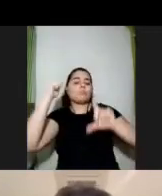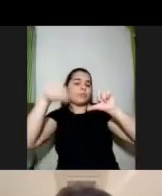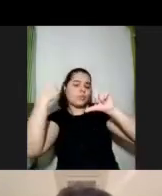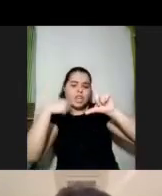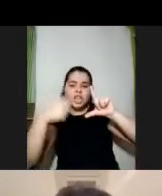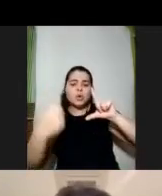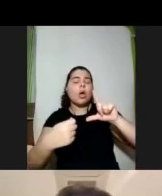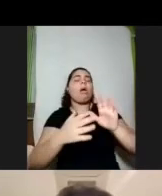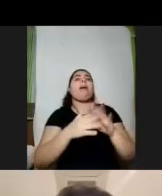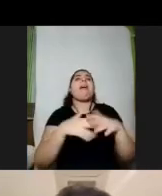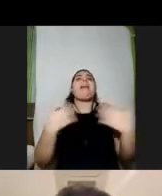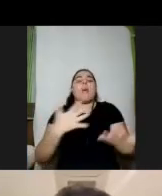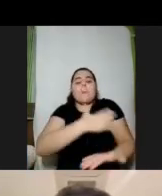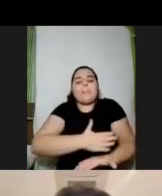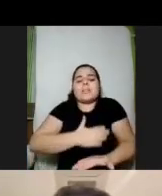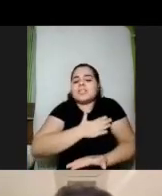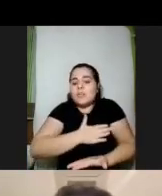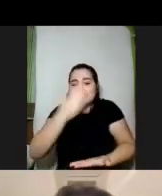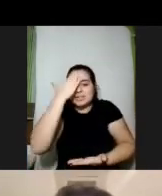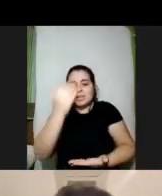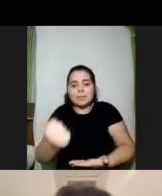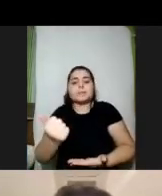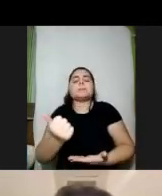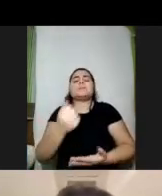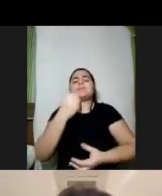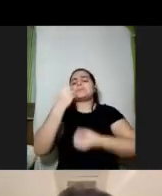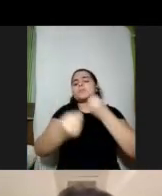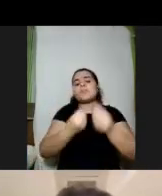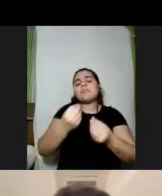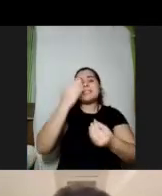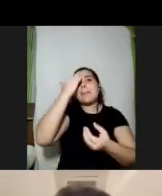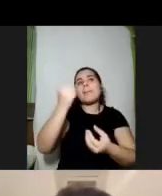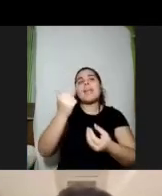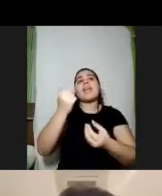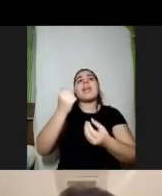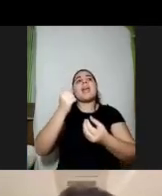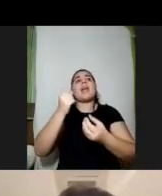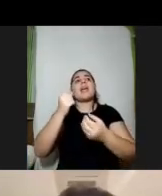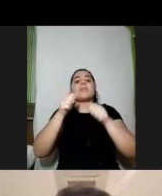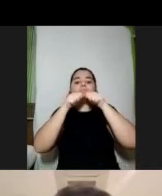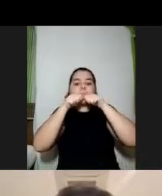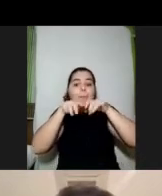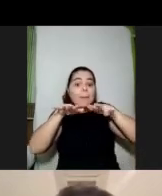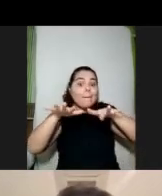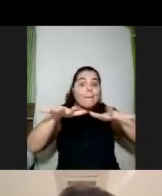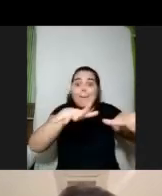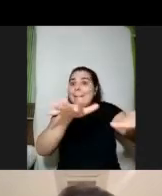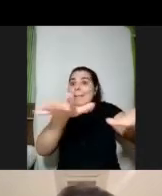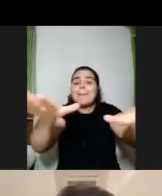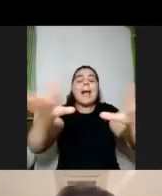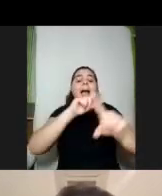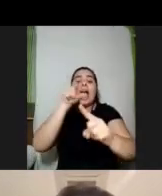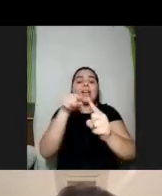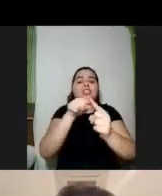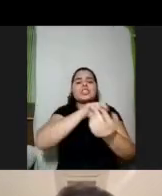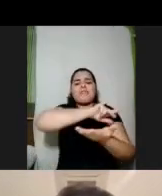muito prazeroso saber como que está chegando longe e como que atinge uma gama muito maior de pessoas